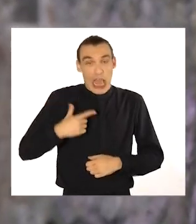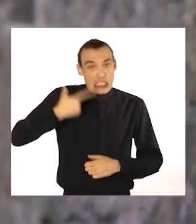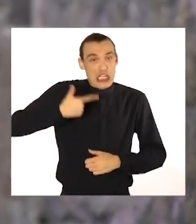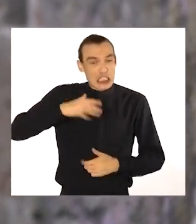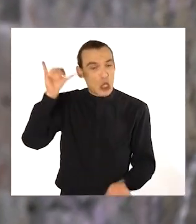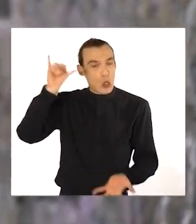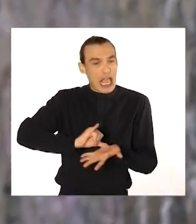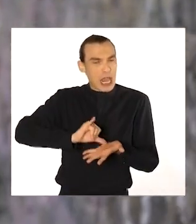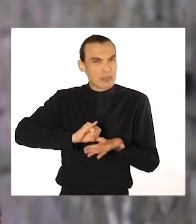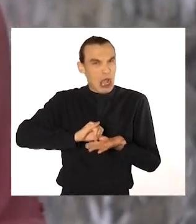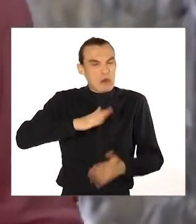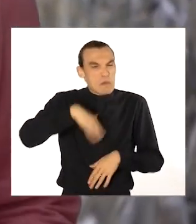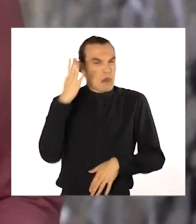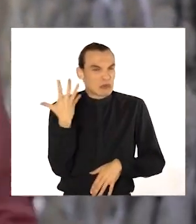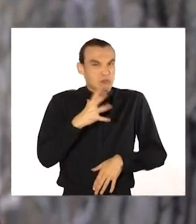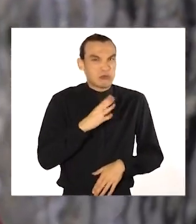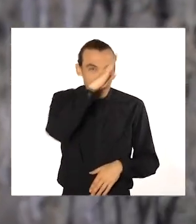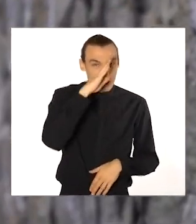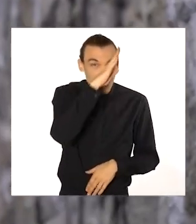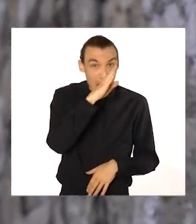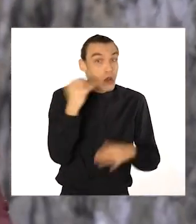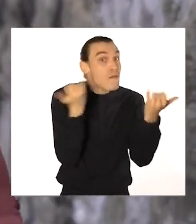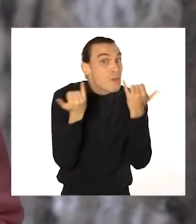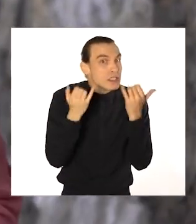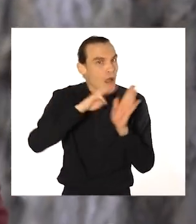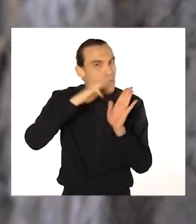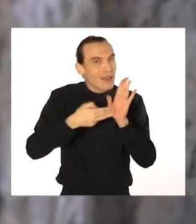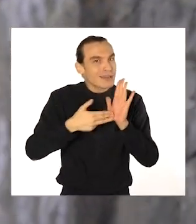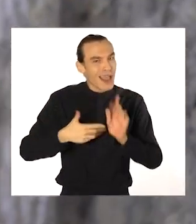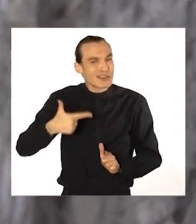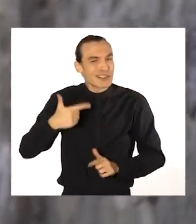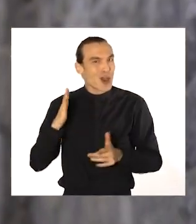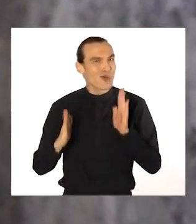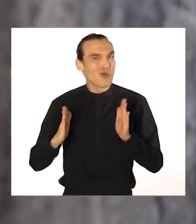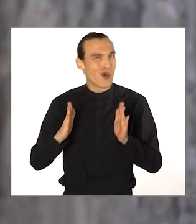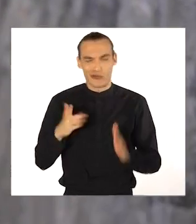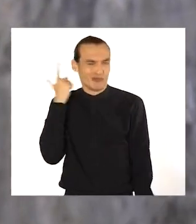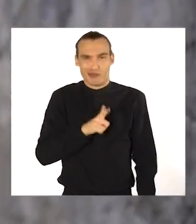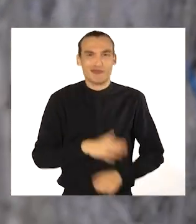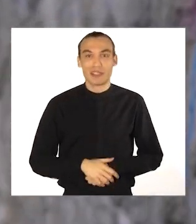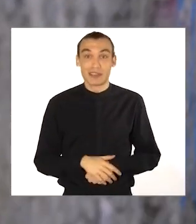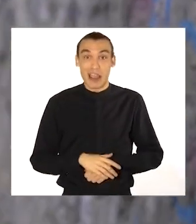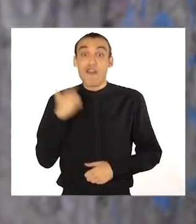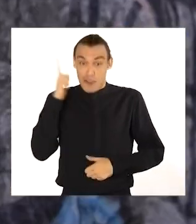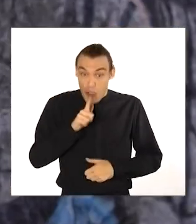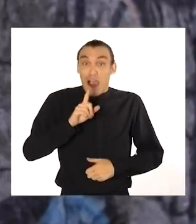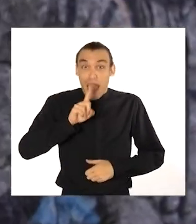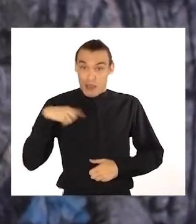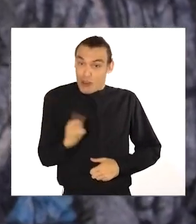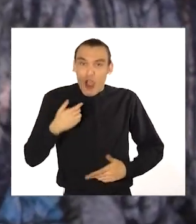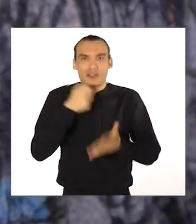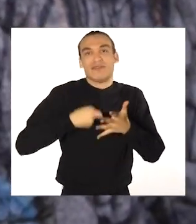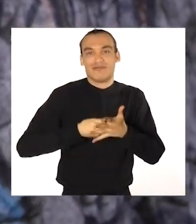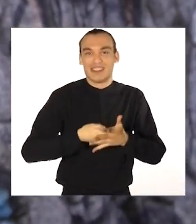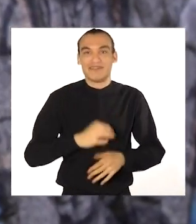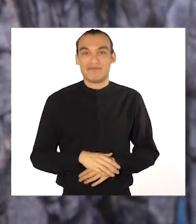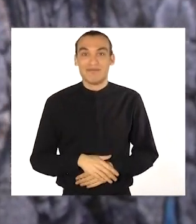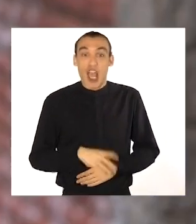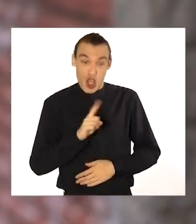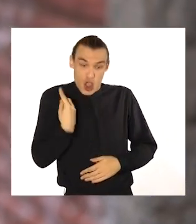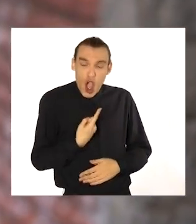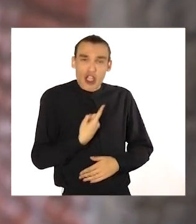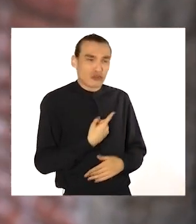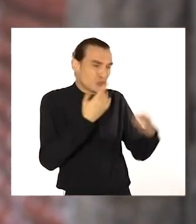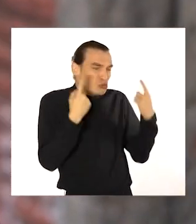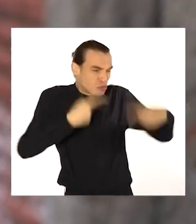Porto Alegre é a segunda capital com mais rejeição a Bolsonaro. E ao que tudo indica, Marquesan nem vai para o segundo turno. Essa é uma vitória da nossa